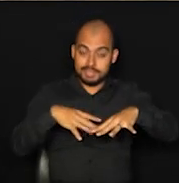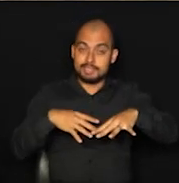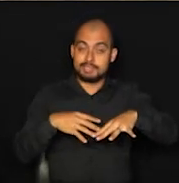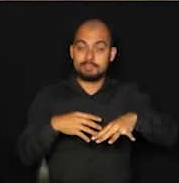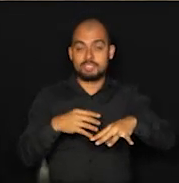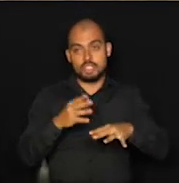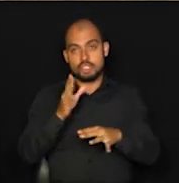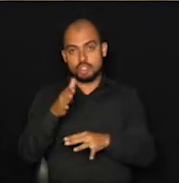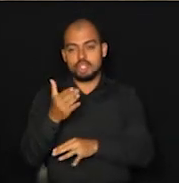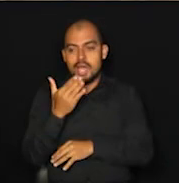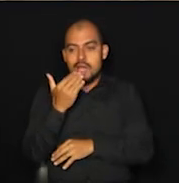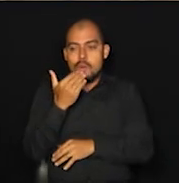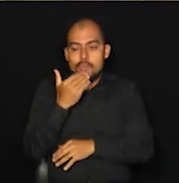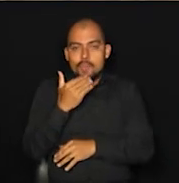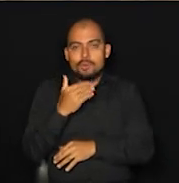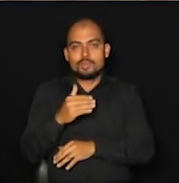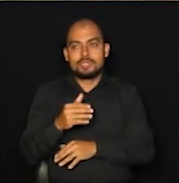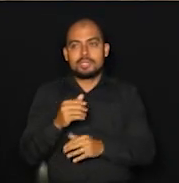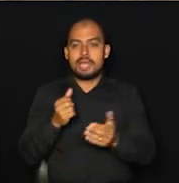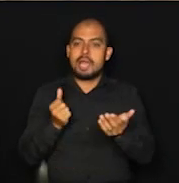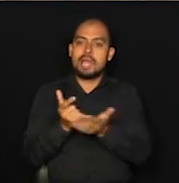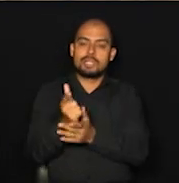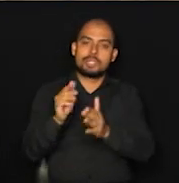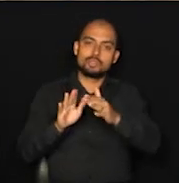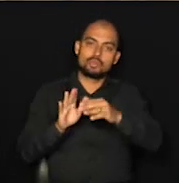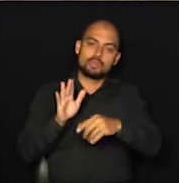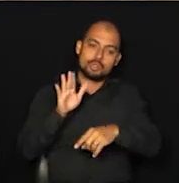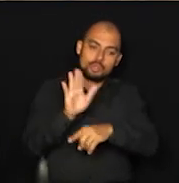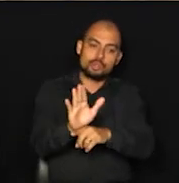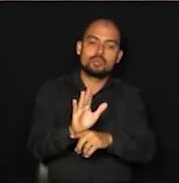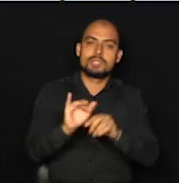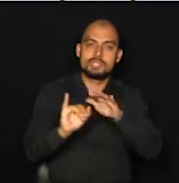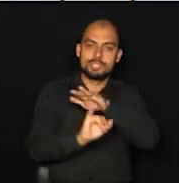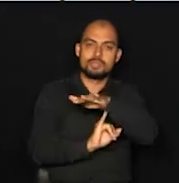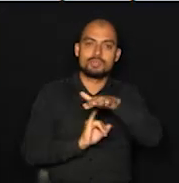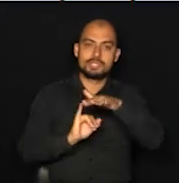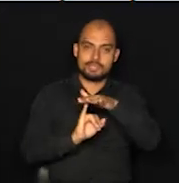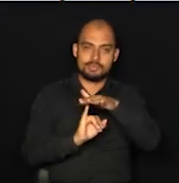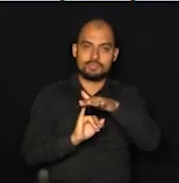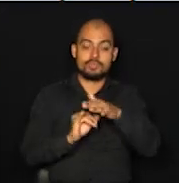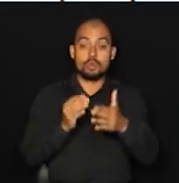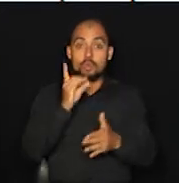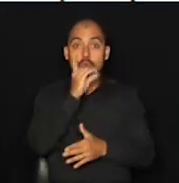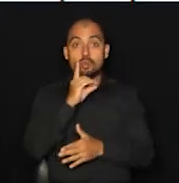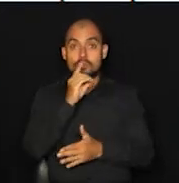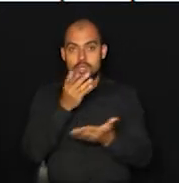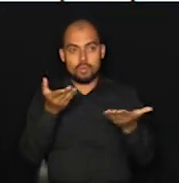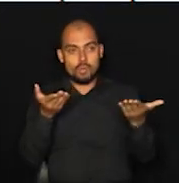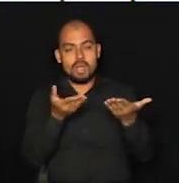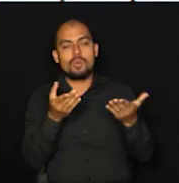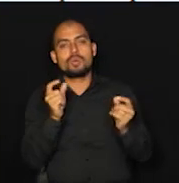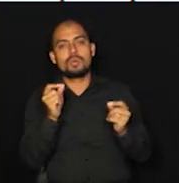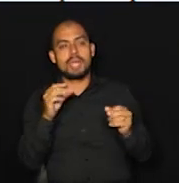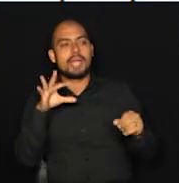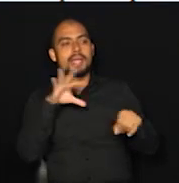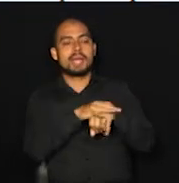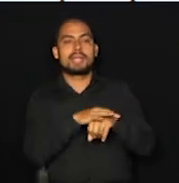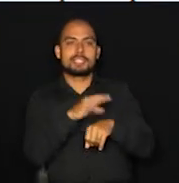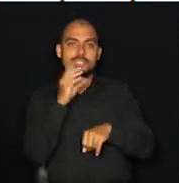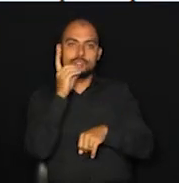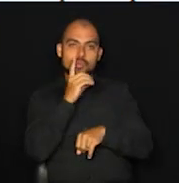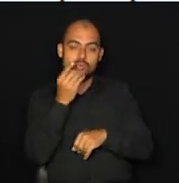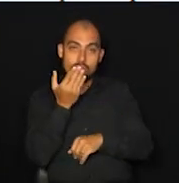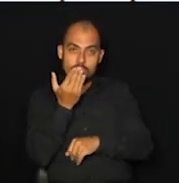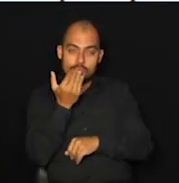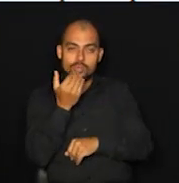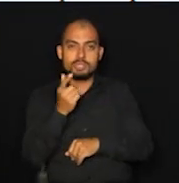almoço, o jantar garantido e ainda ajudar uma instituição. Isso mesmo. E é para esse domingo, garantir o almoço de domingo. Olha só, a gente